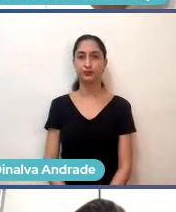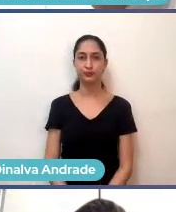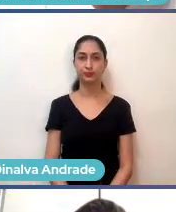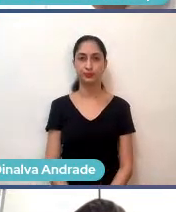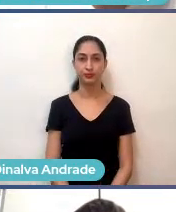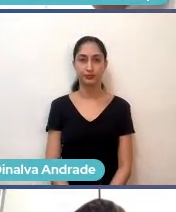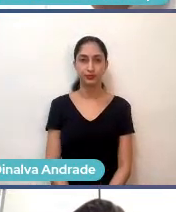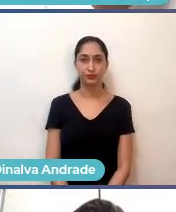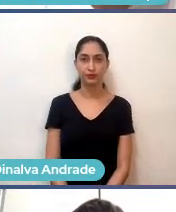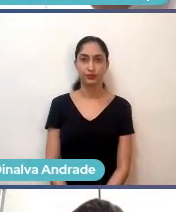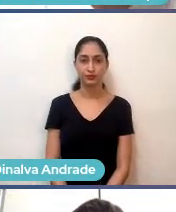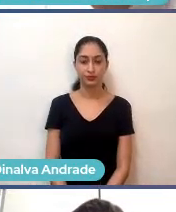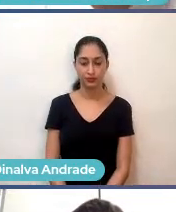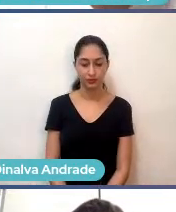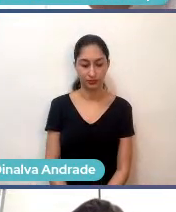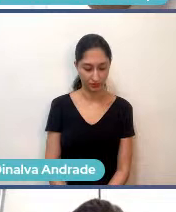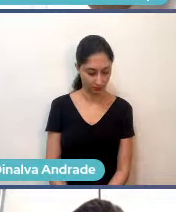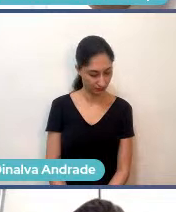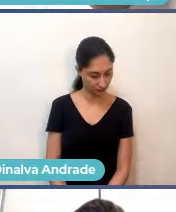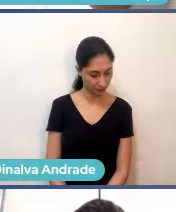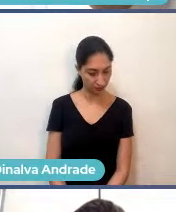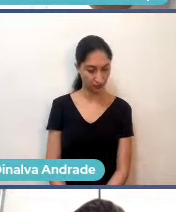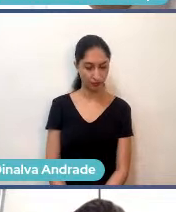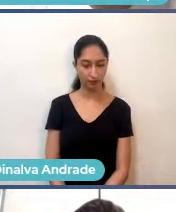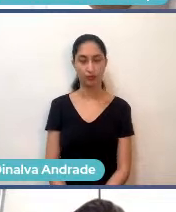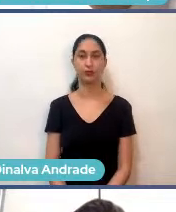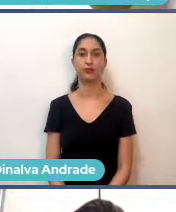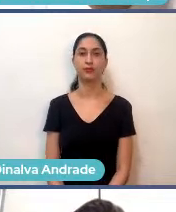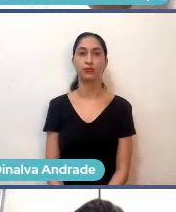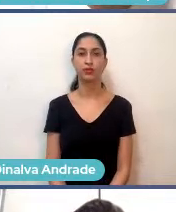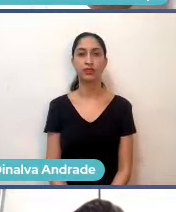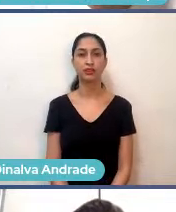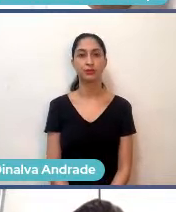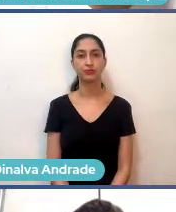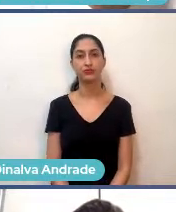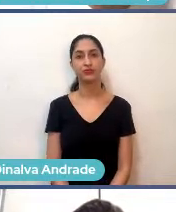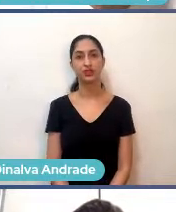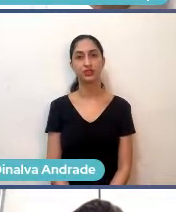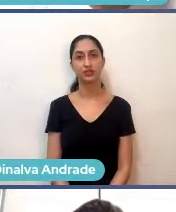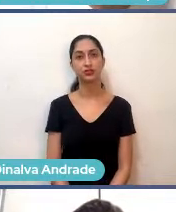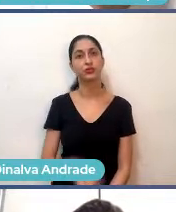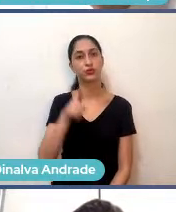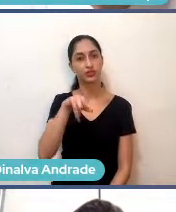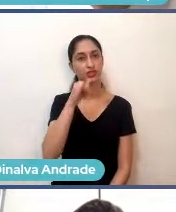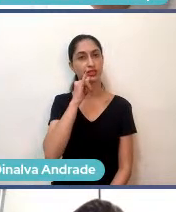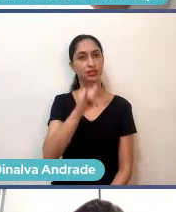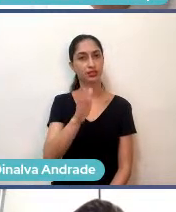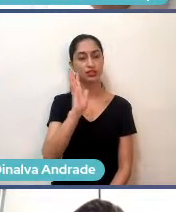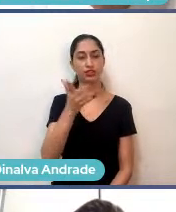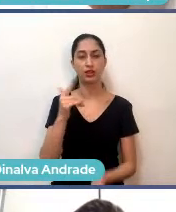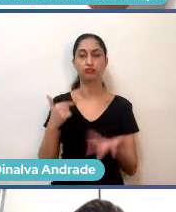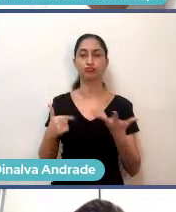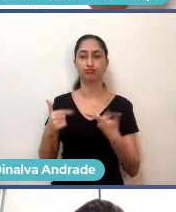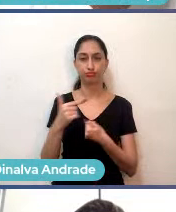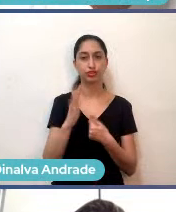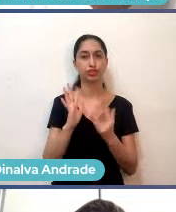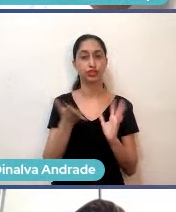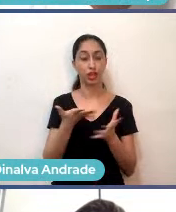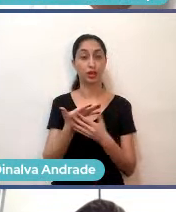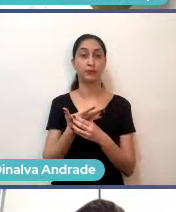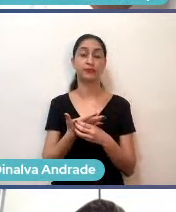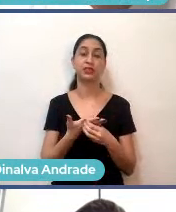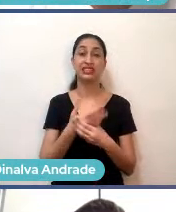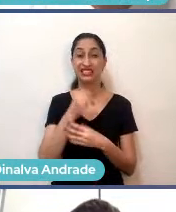E, cara, até agora, depois dessa jornada aí massa, que você já contou uma boa parte, se você tivesse que voltar para